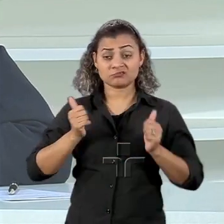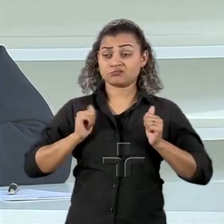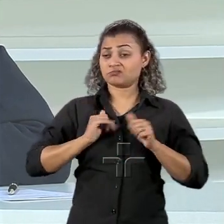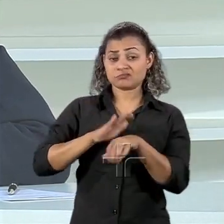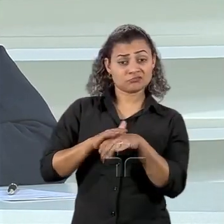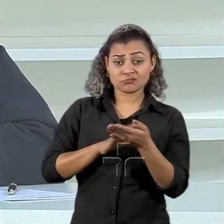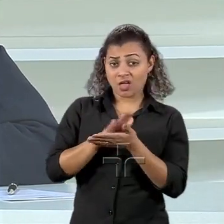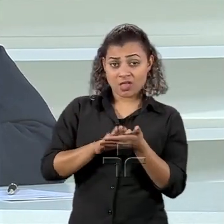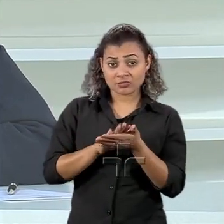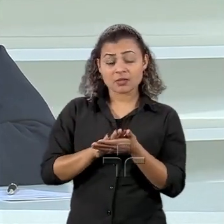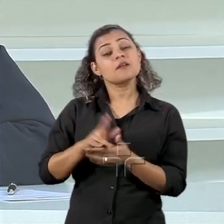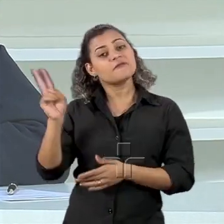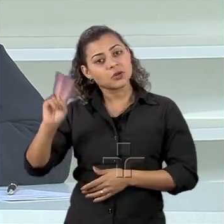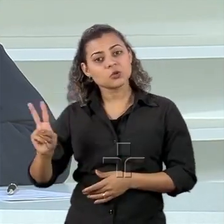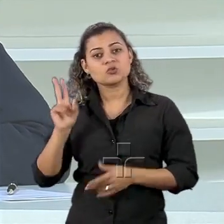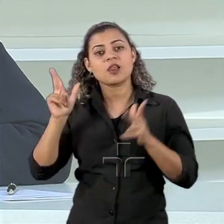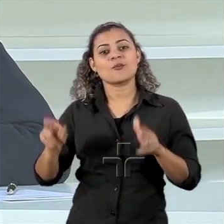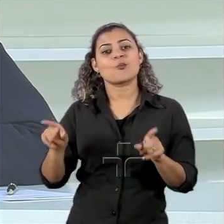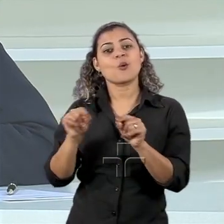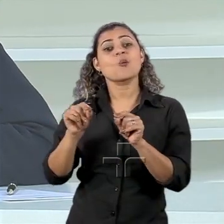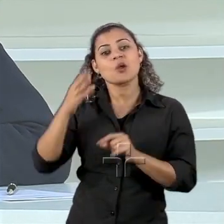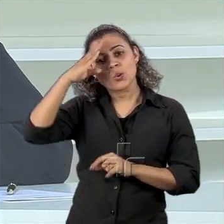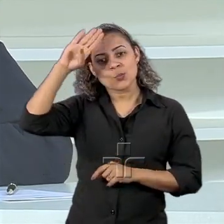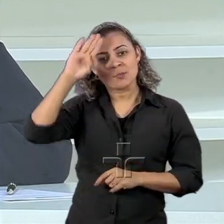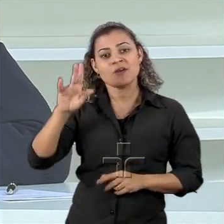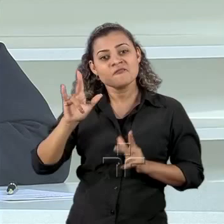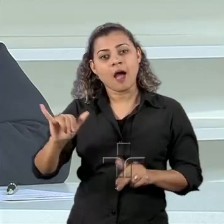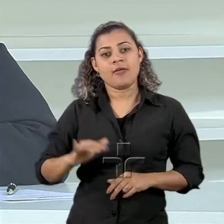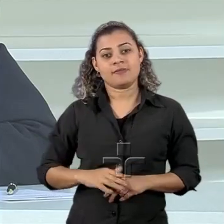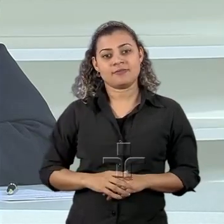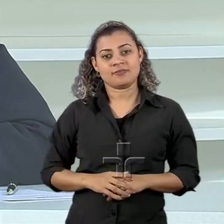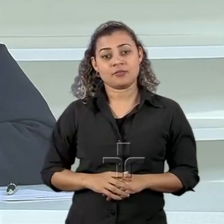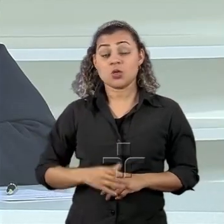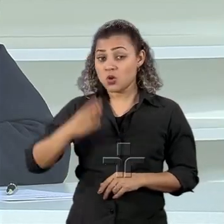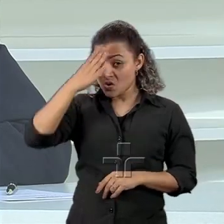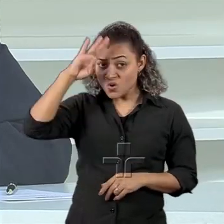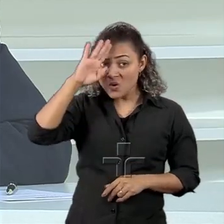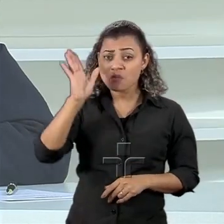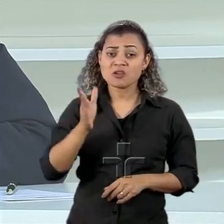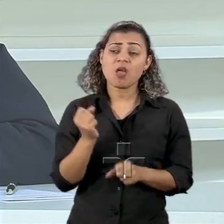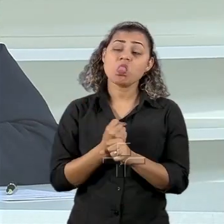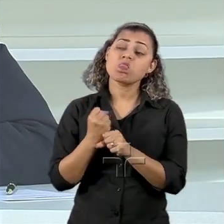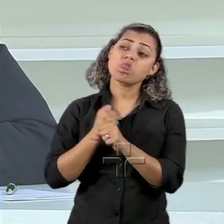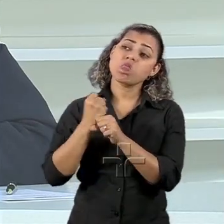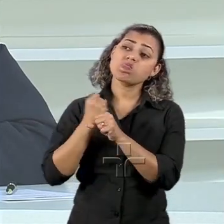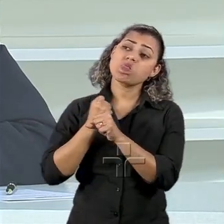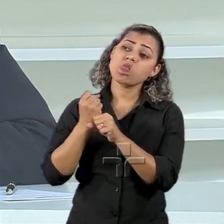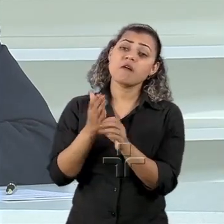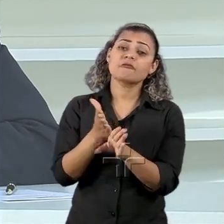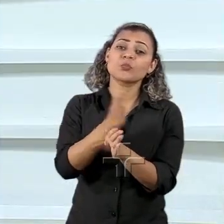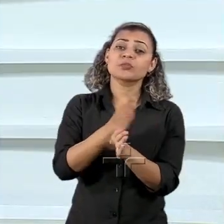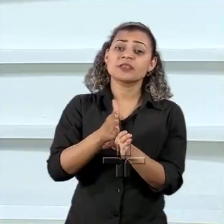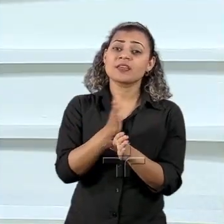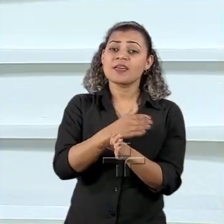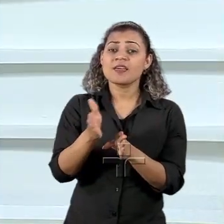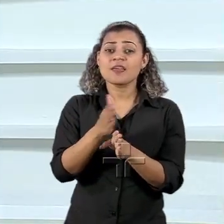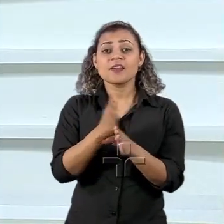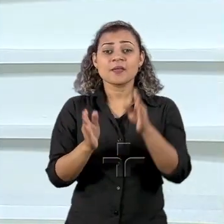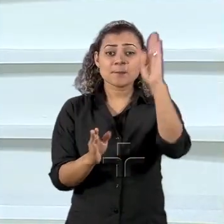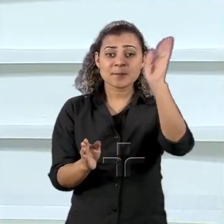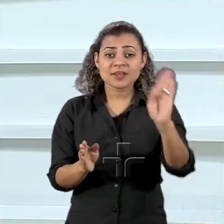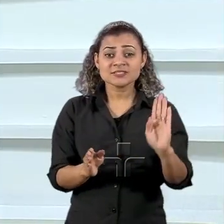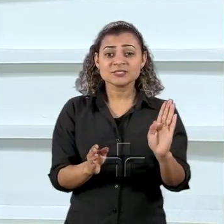transformar numa Cuba na fronteira do Brasil. Já os cubanos já estão lá há muito tempo e vai consolidar